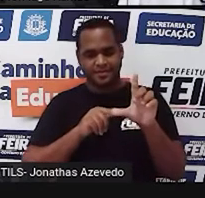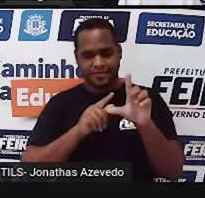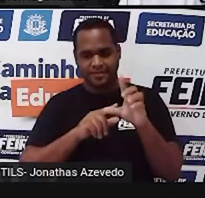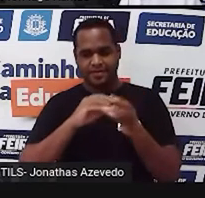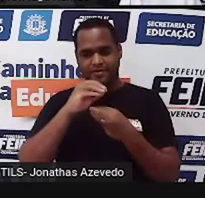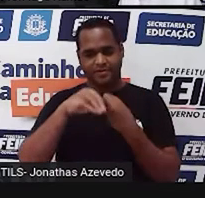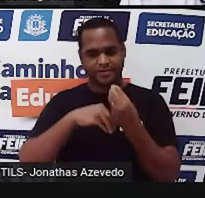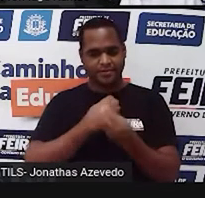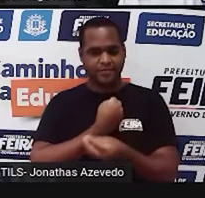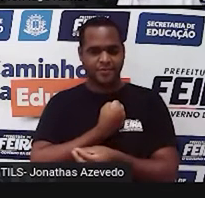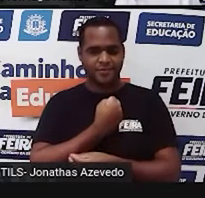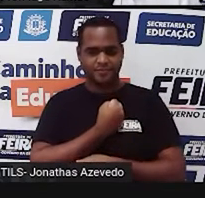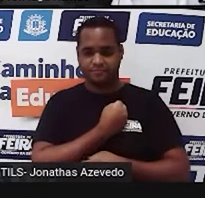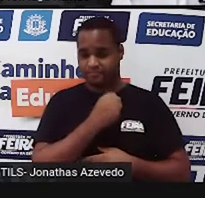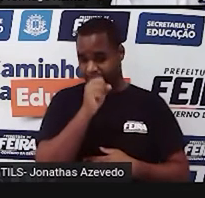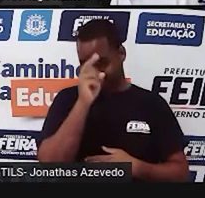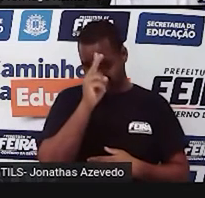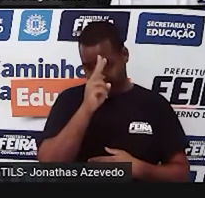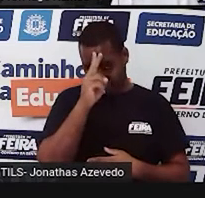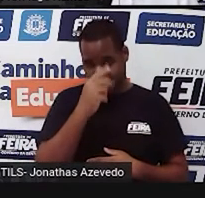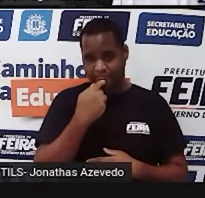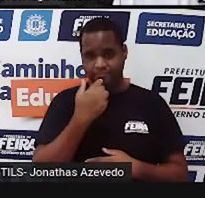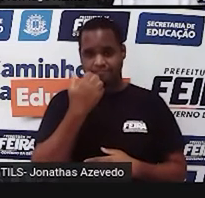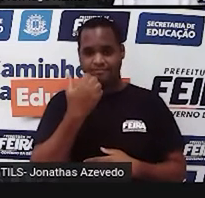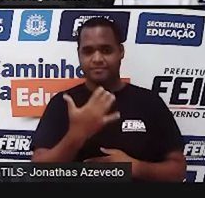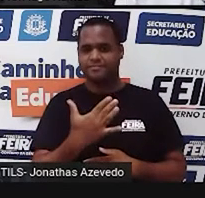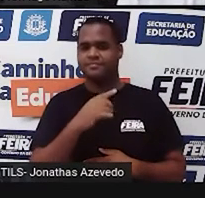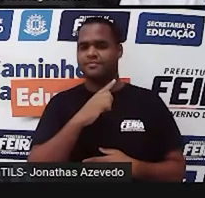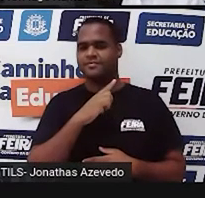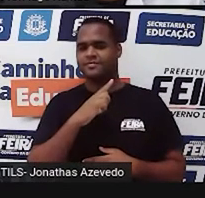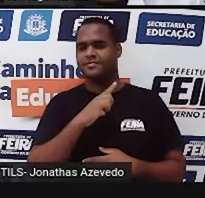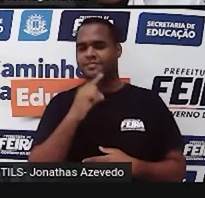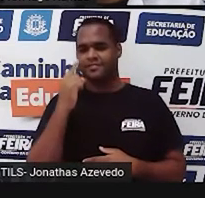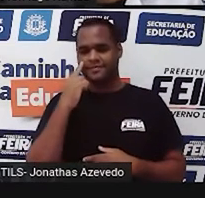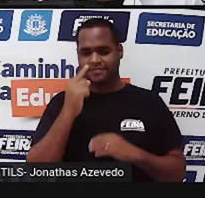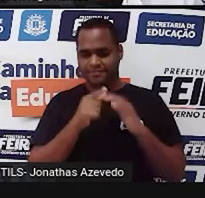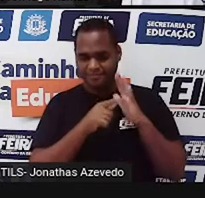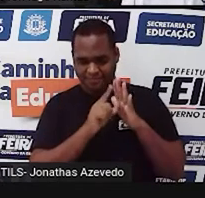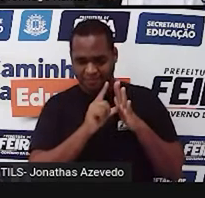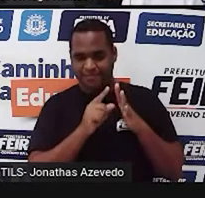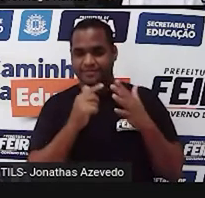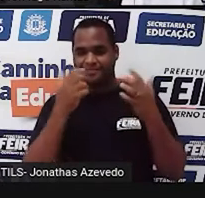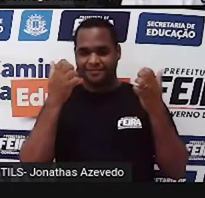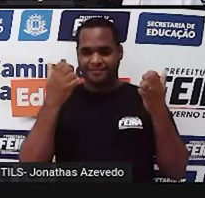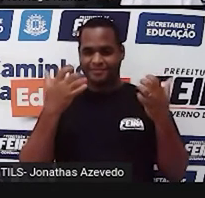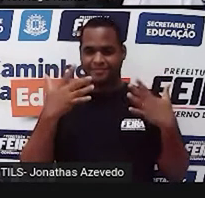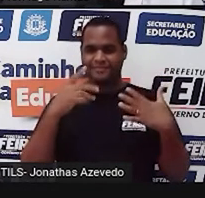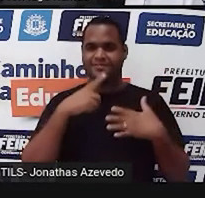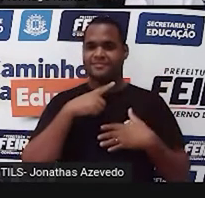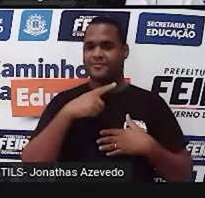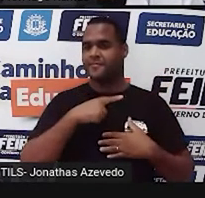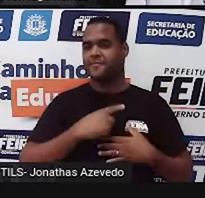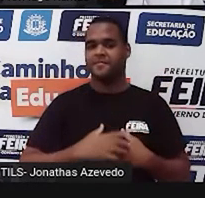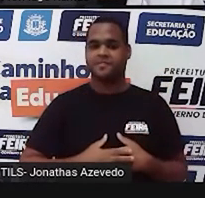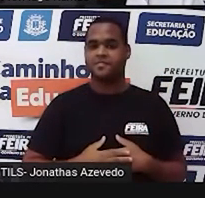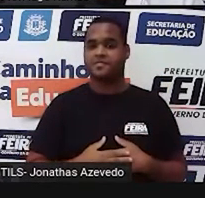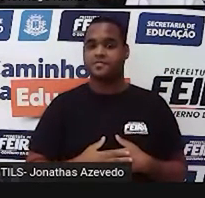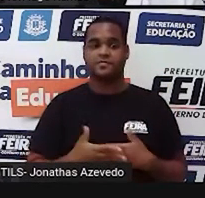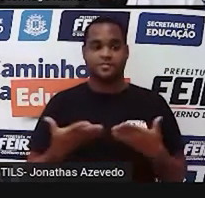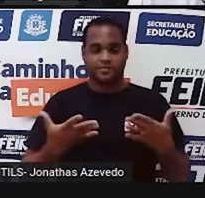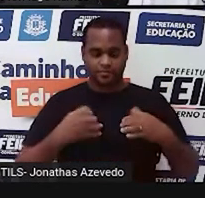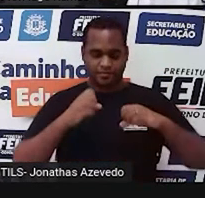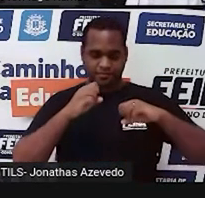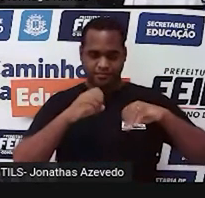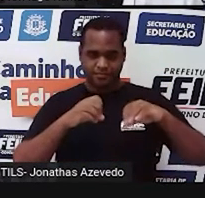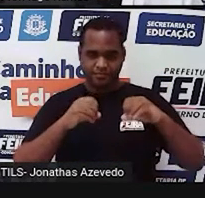né? Você lembra que a gente falou disso na aula antes dessa daqui? Pois é, essa aula a gente dá